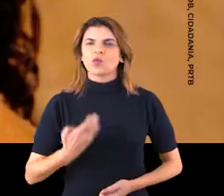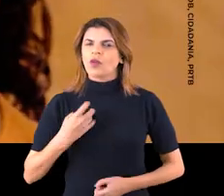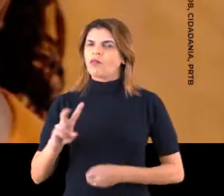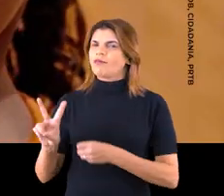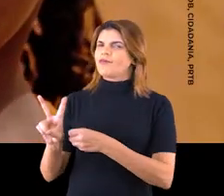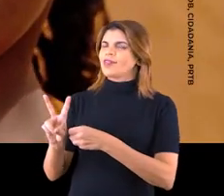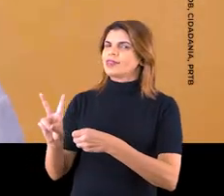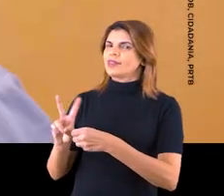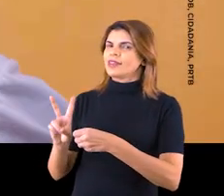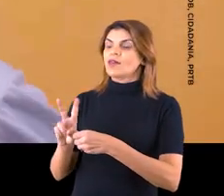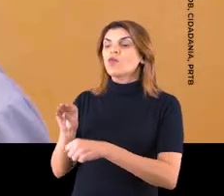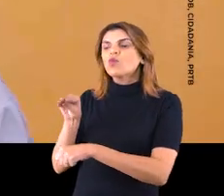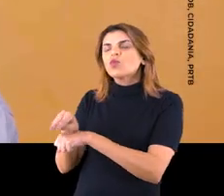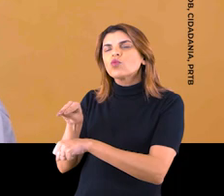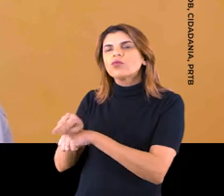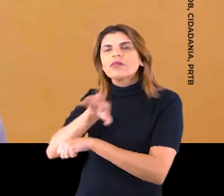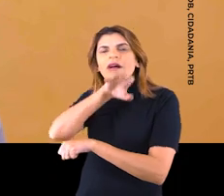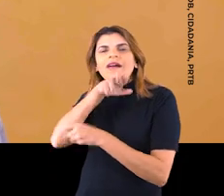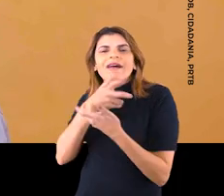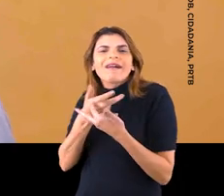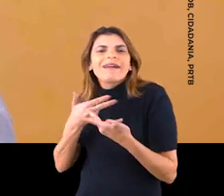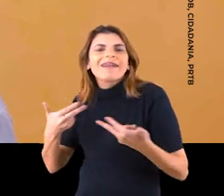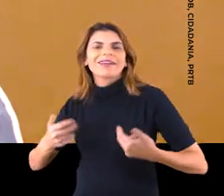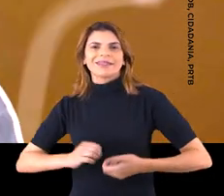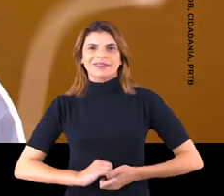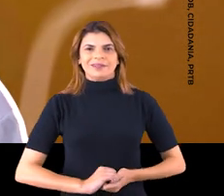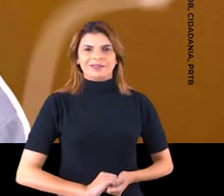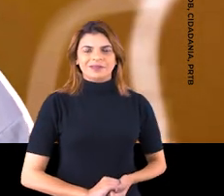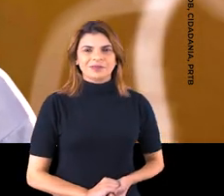Veterinária. Para me cuidar dos bichinhos.